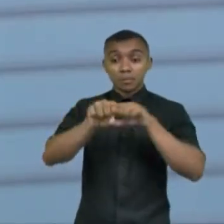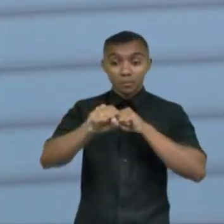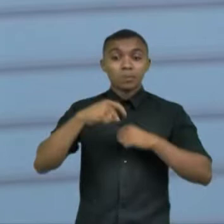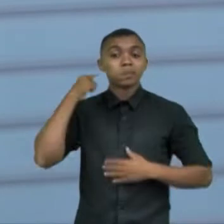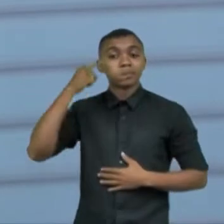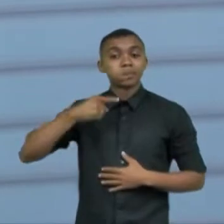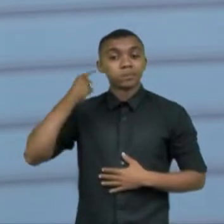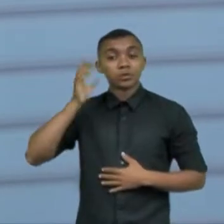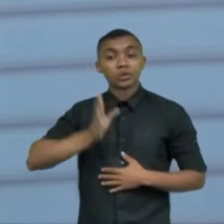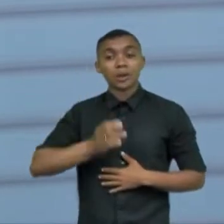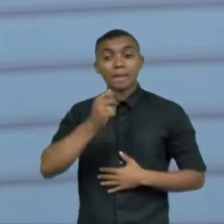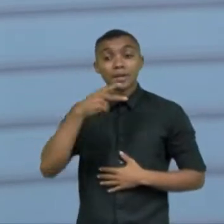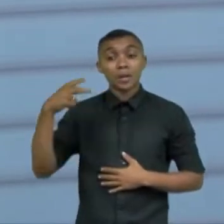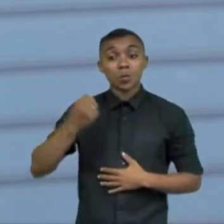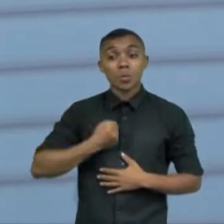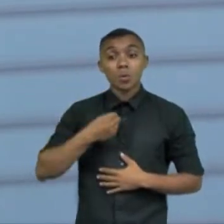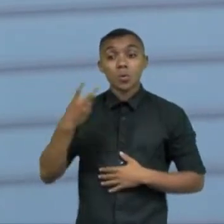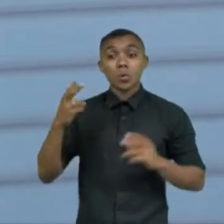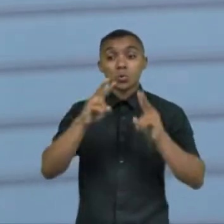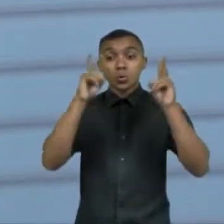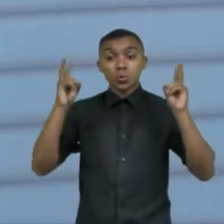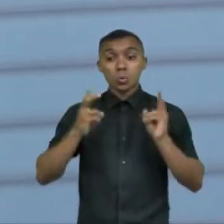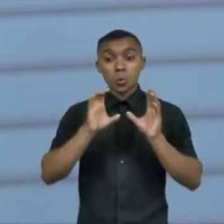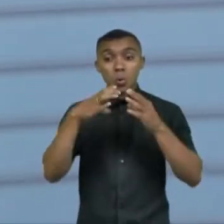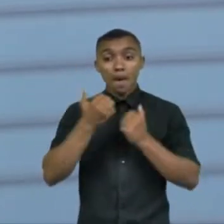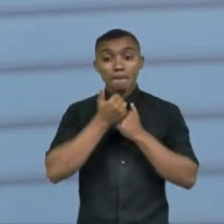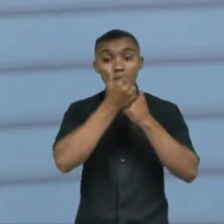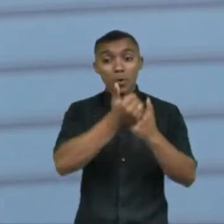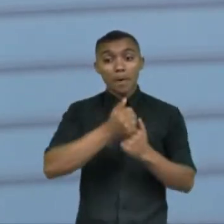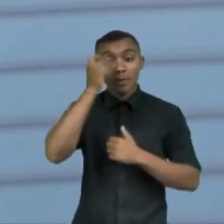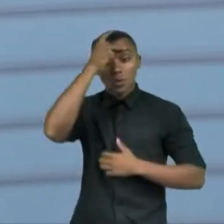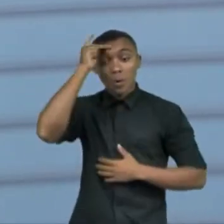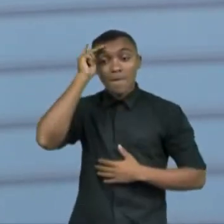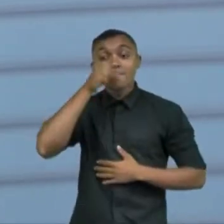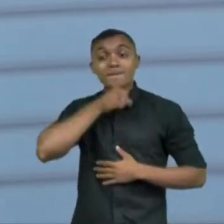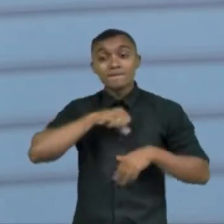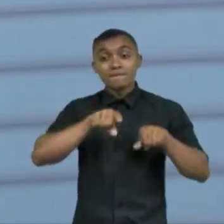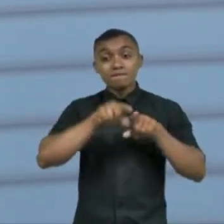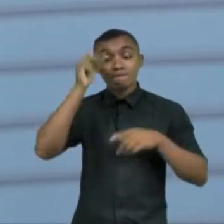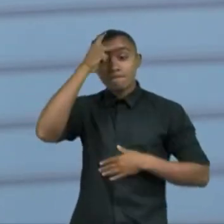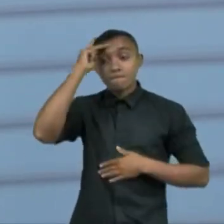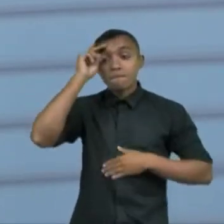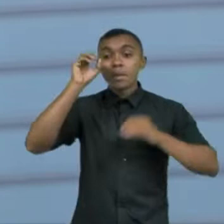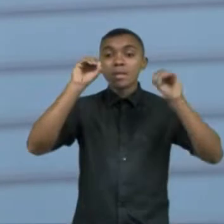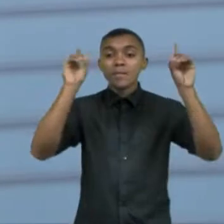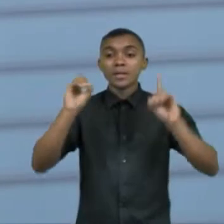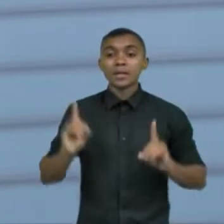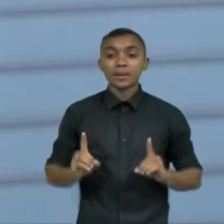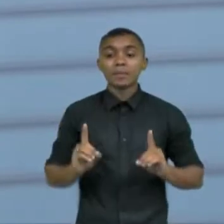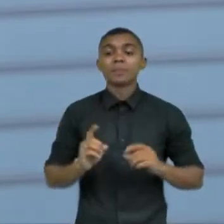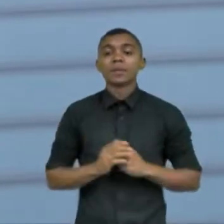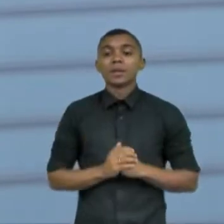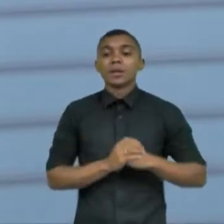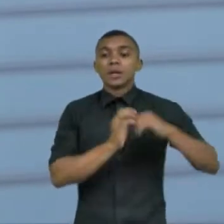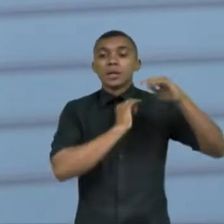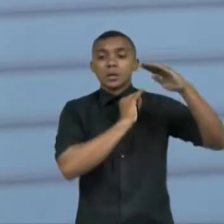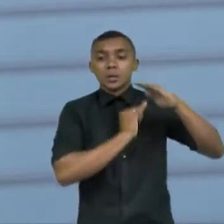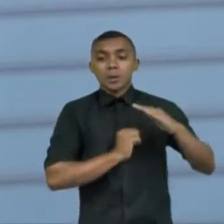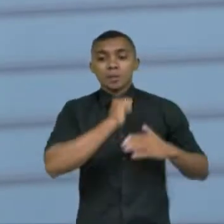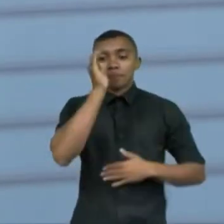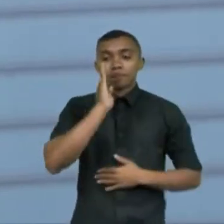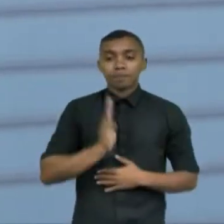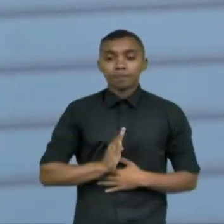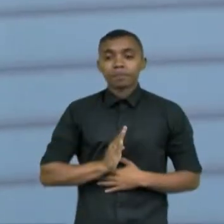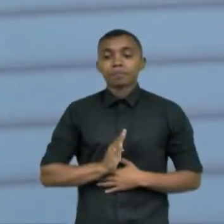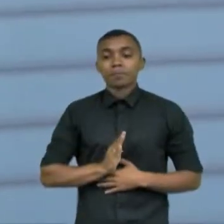ela é vice-presidente da Comissão de Apoio ao Idoso e à Pessoa com Deficiência do Instituto Brasileiro de Direito de Família